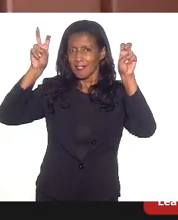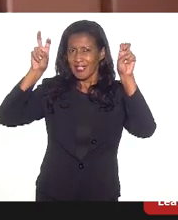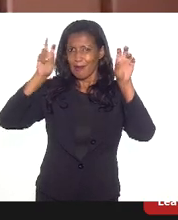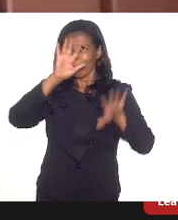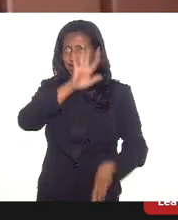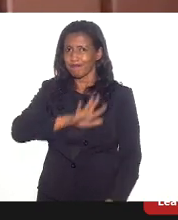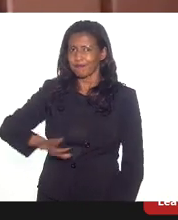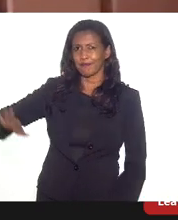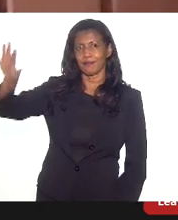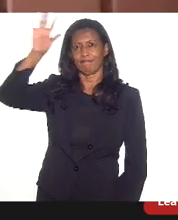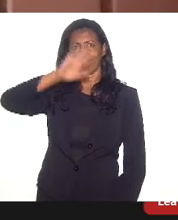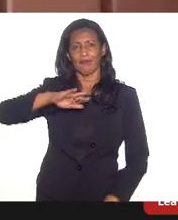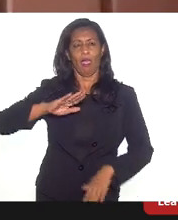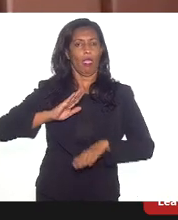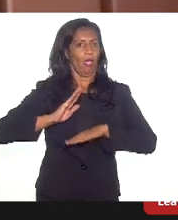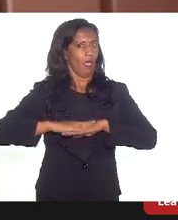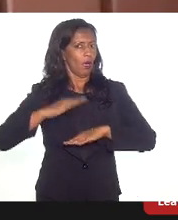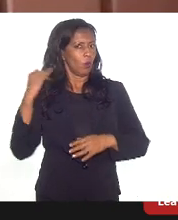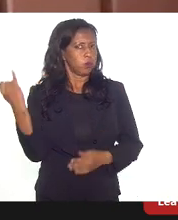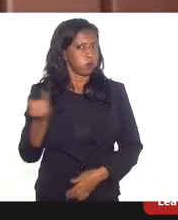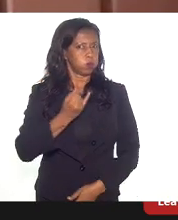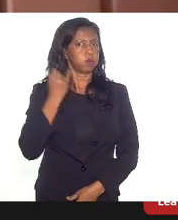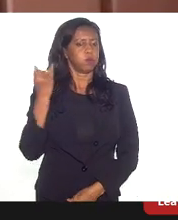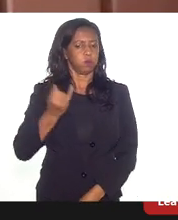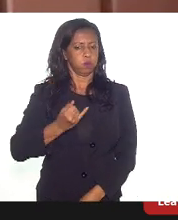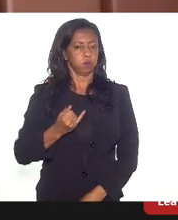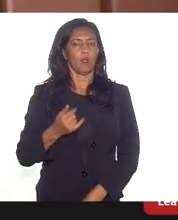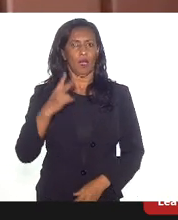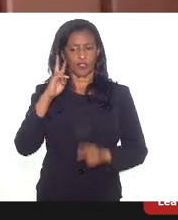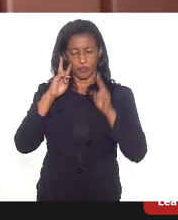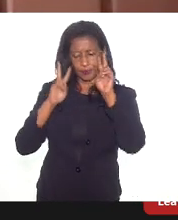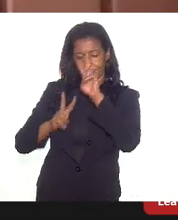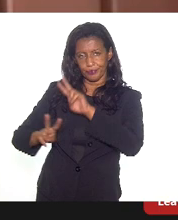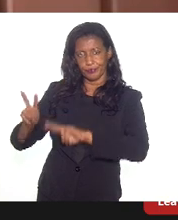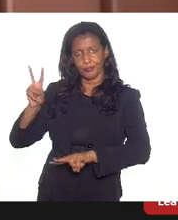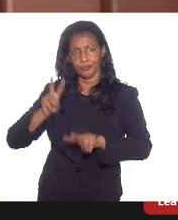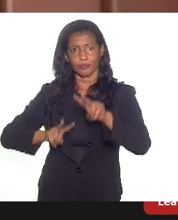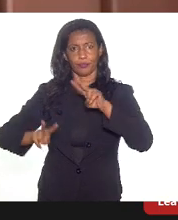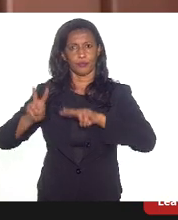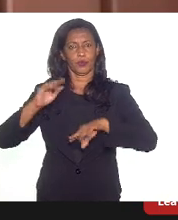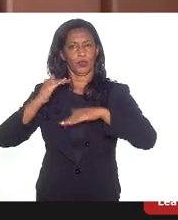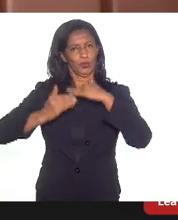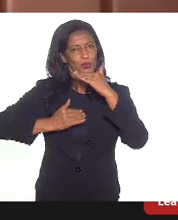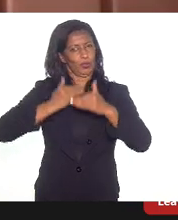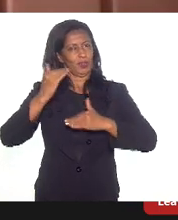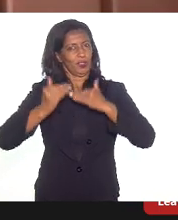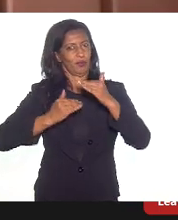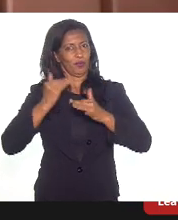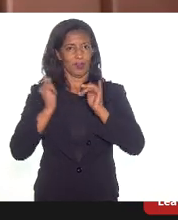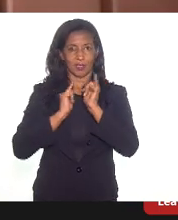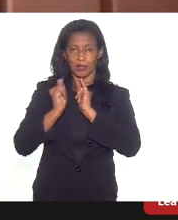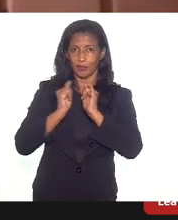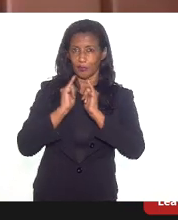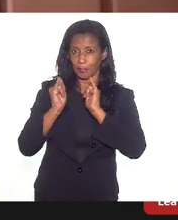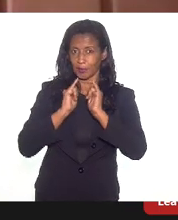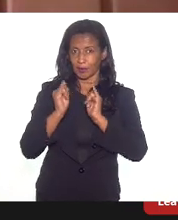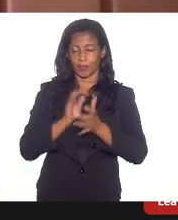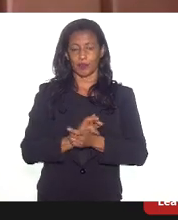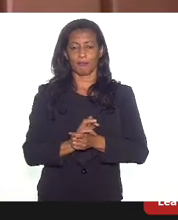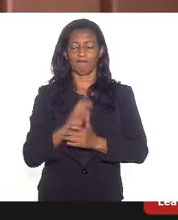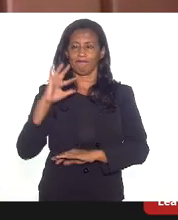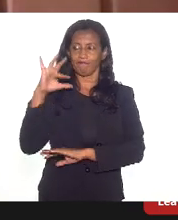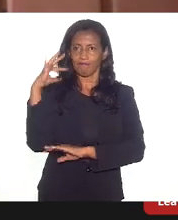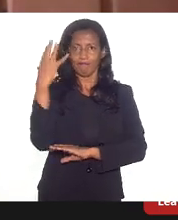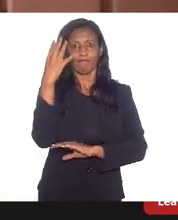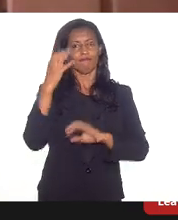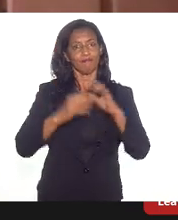para nós, é bem delicado, a gente vem observando aí o desenrolar das últimas notícias sobre a questão ambiental e o